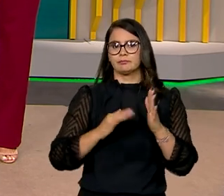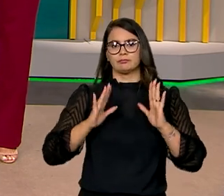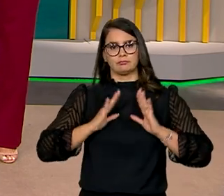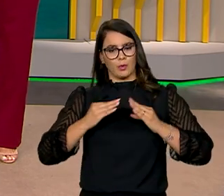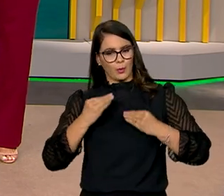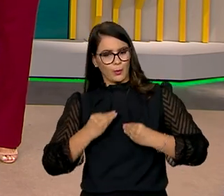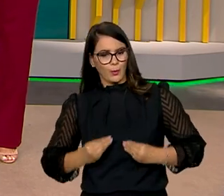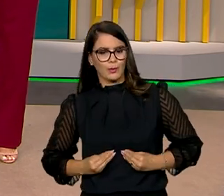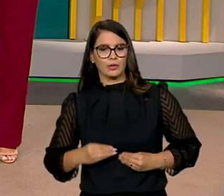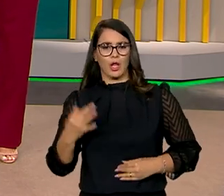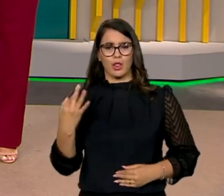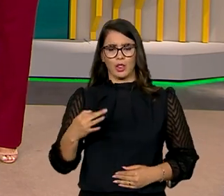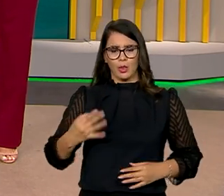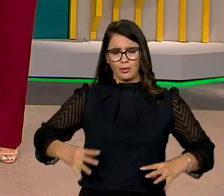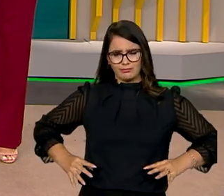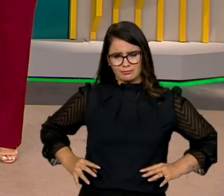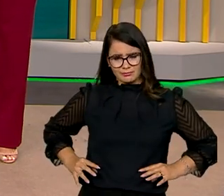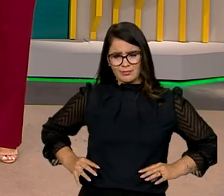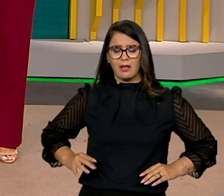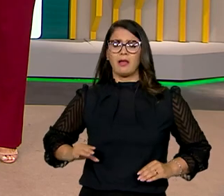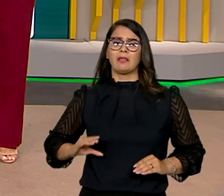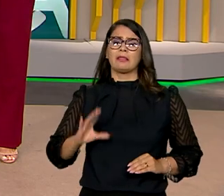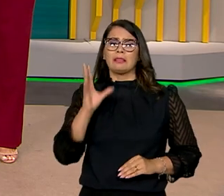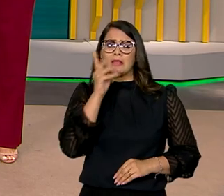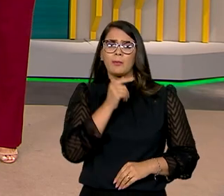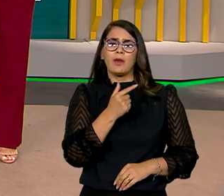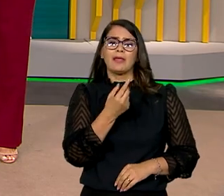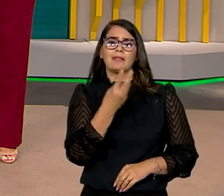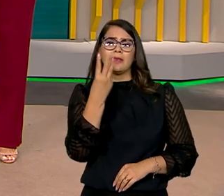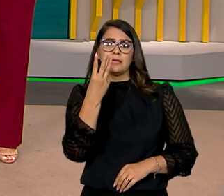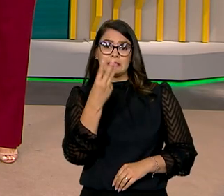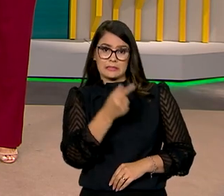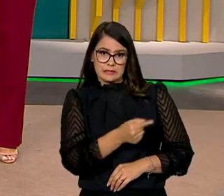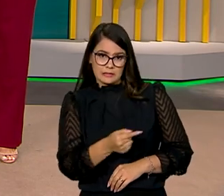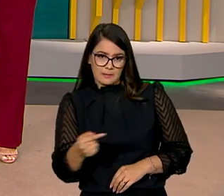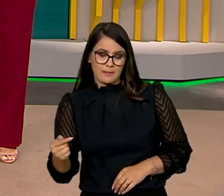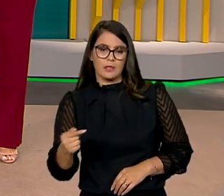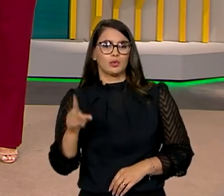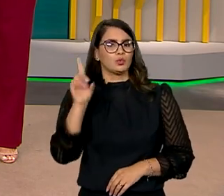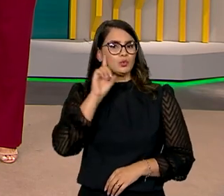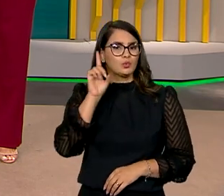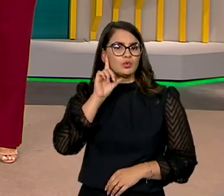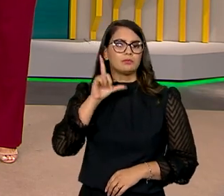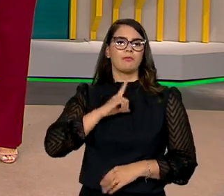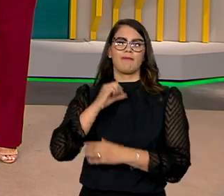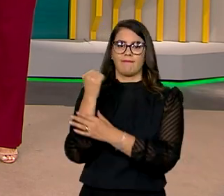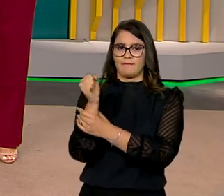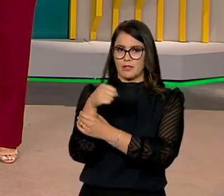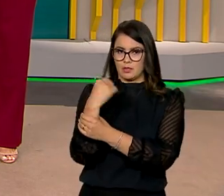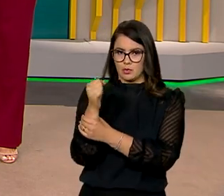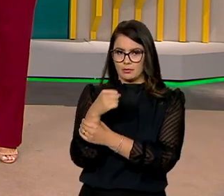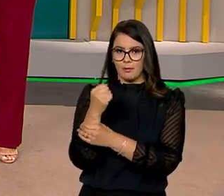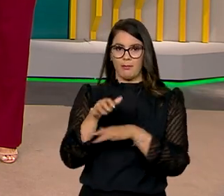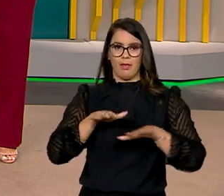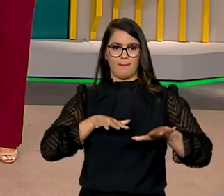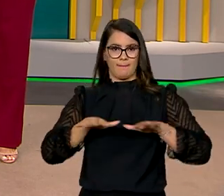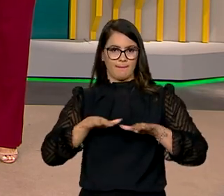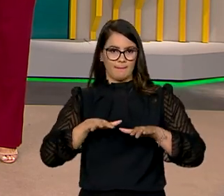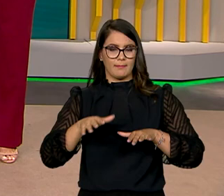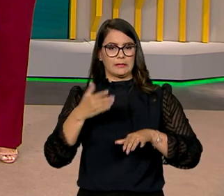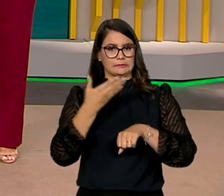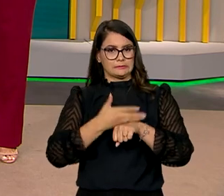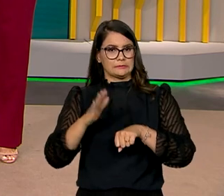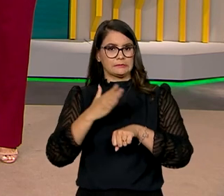aliviar as dores no quadril, o que pode levar até três semanas. São sessões diárias de fisioterapia e exercícios de mobilidade